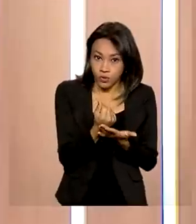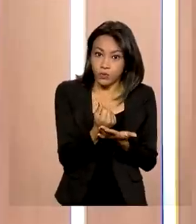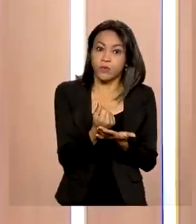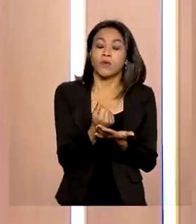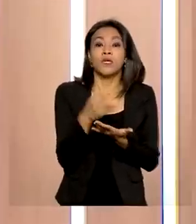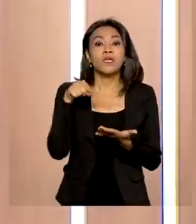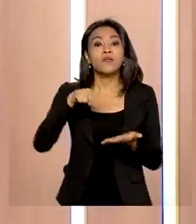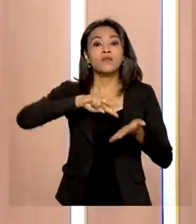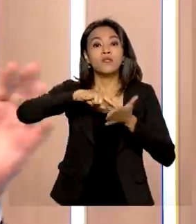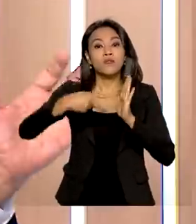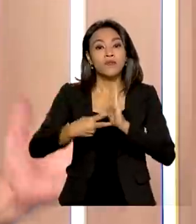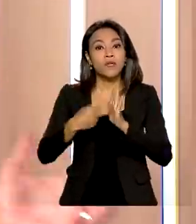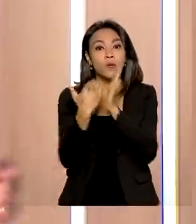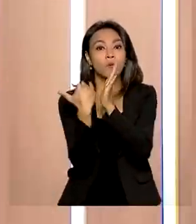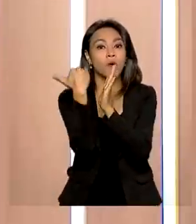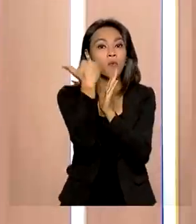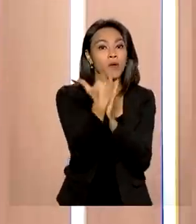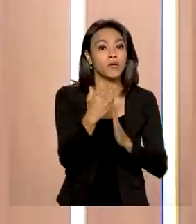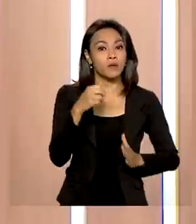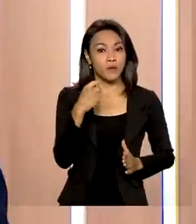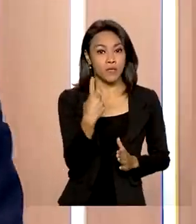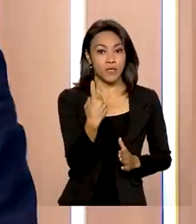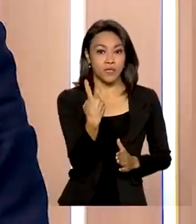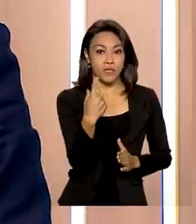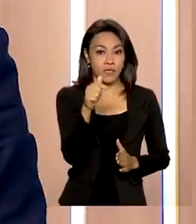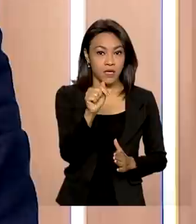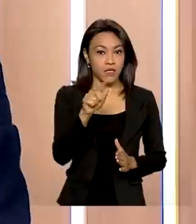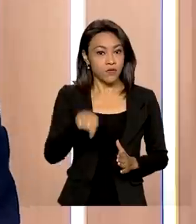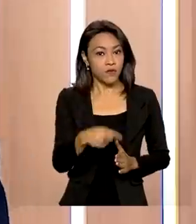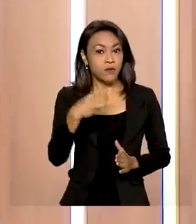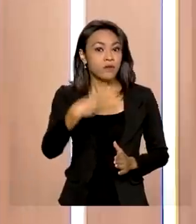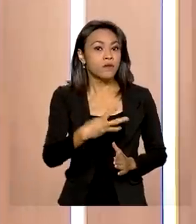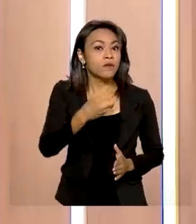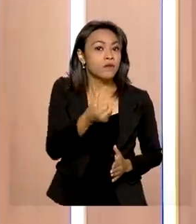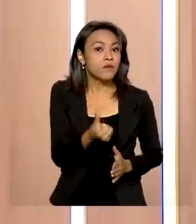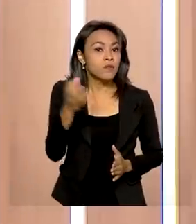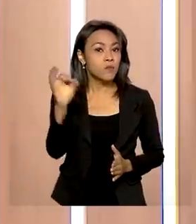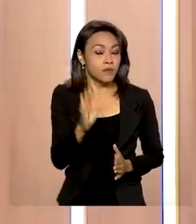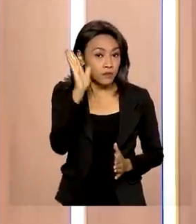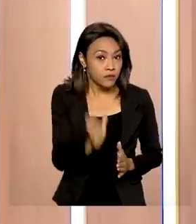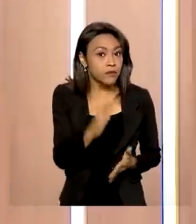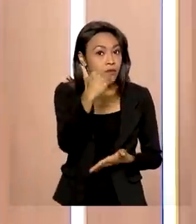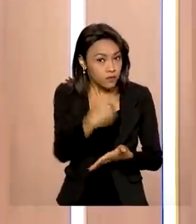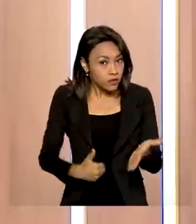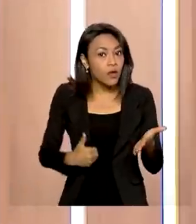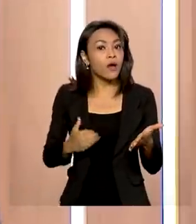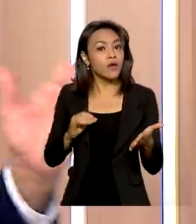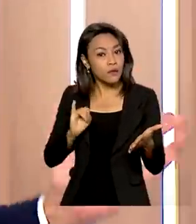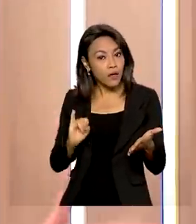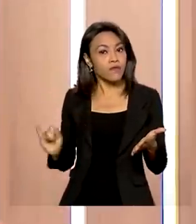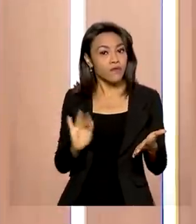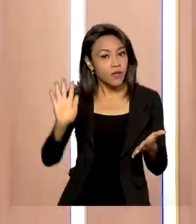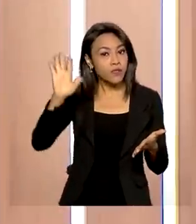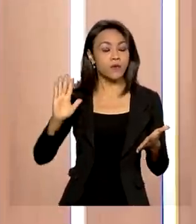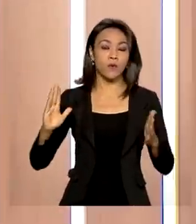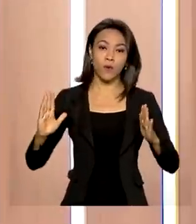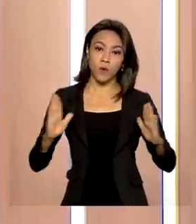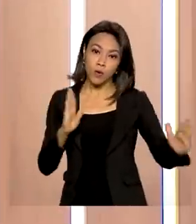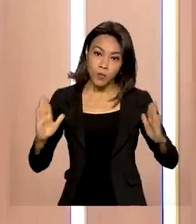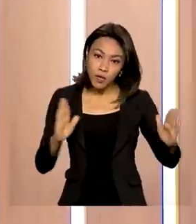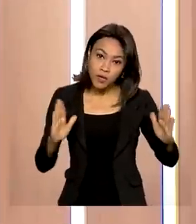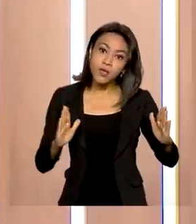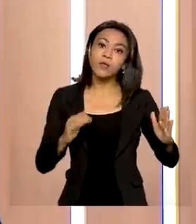crescimento de 17,36% já descontada a inflação em relação a 2020.